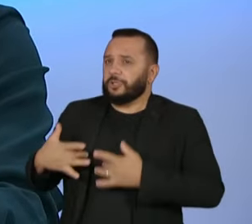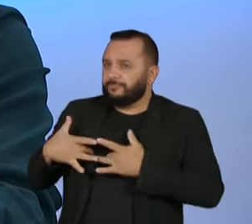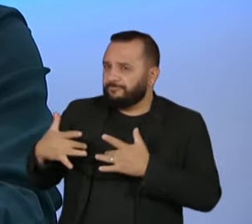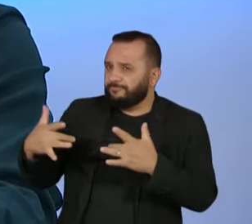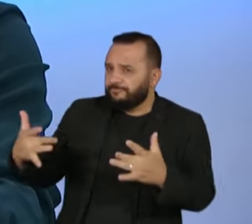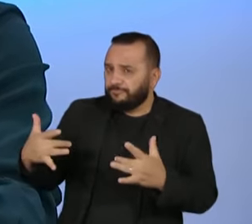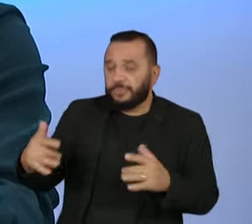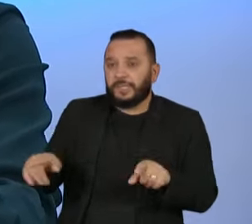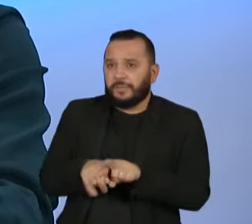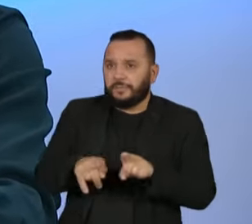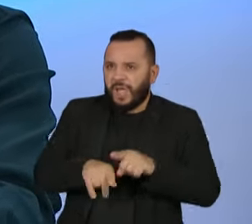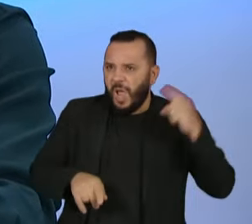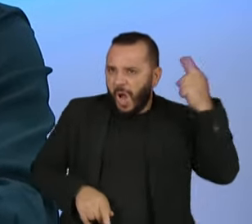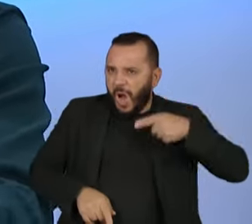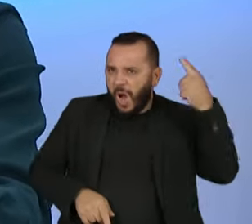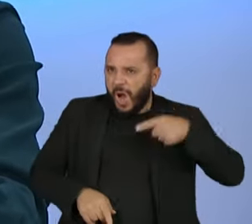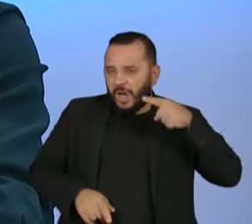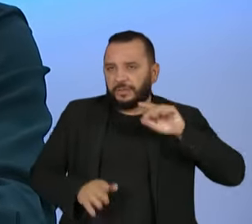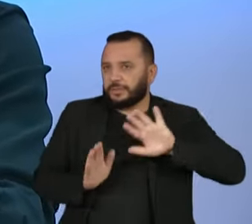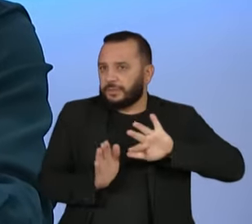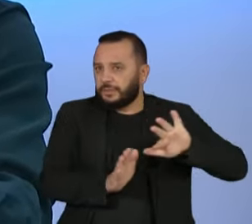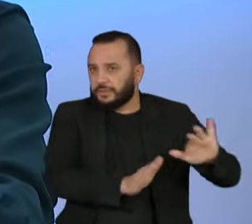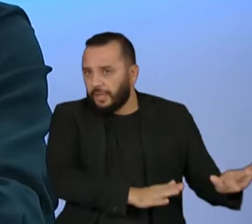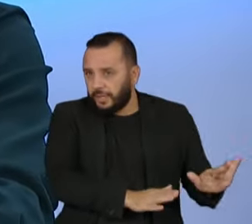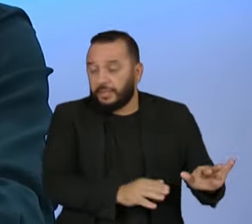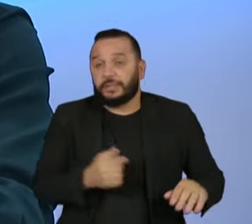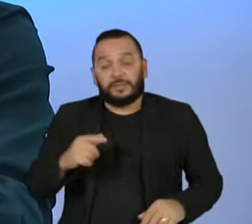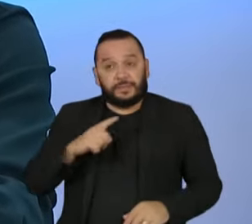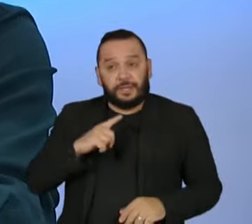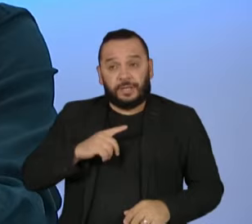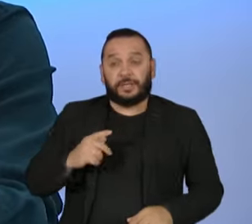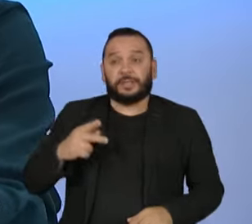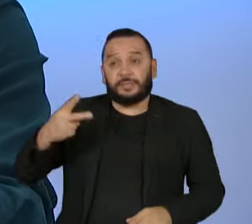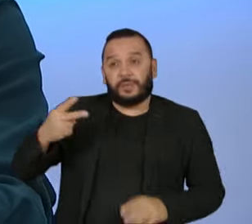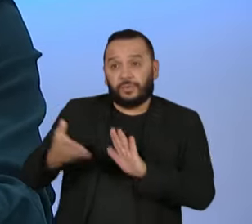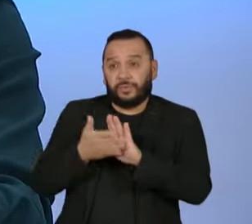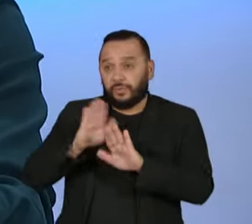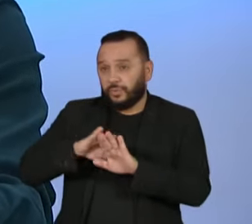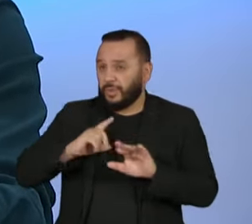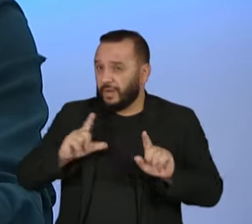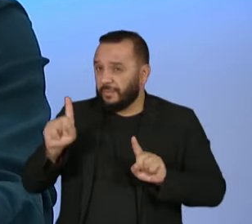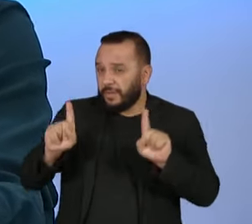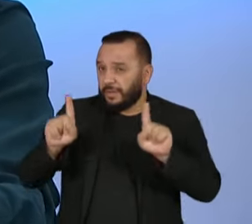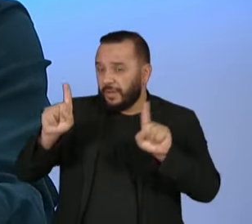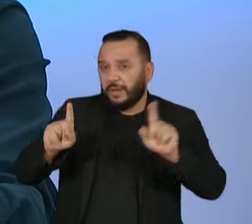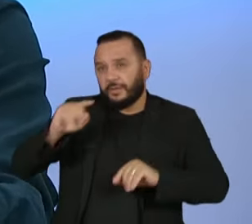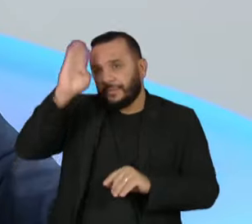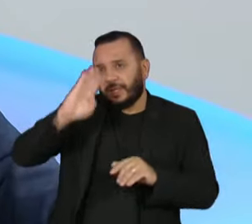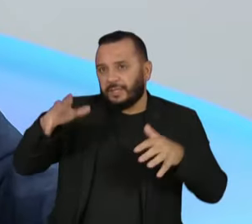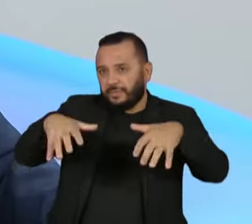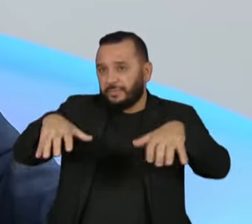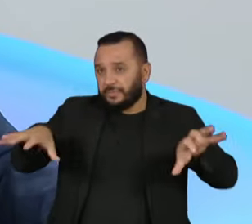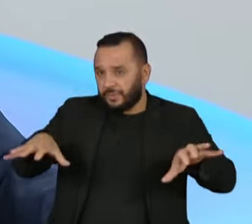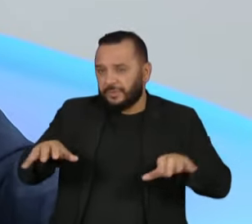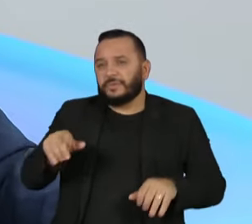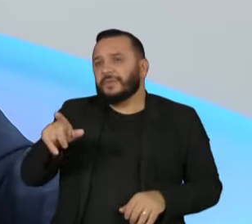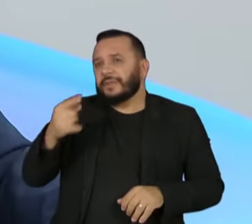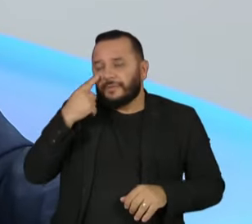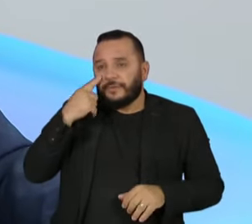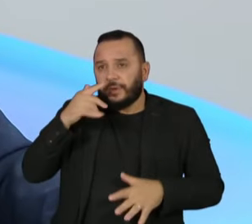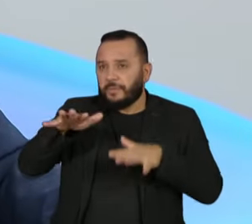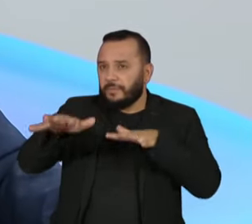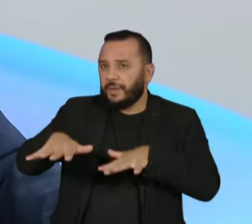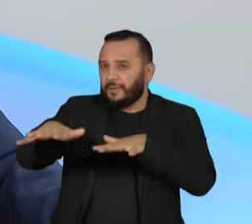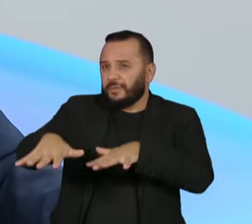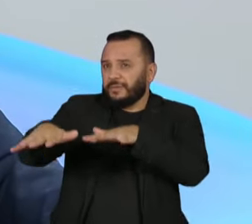resultado de segundo turno apertado e o país, de novo, dividido. Queria perguntar para o senhor sobre os atos antidemocráticos. A gente viu